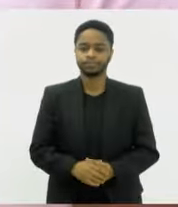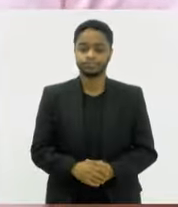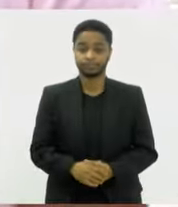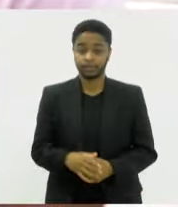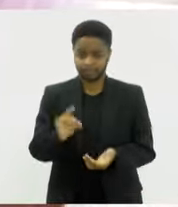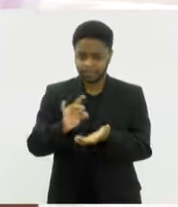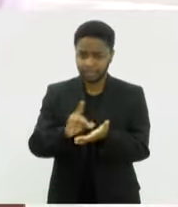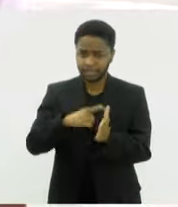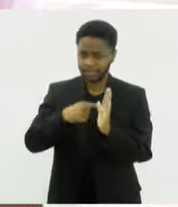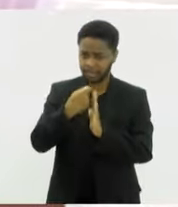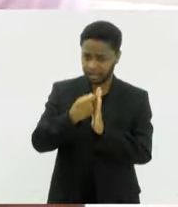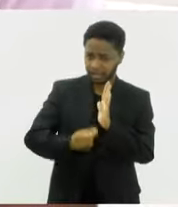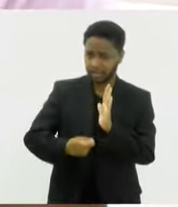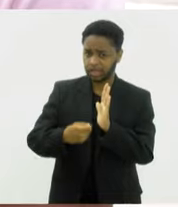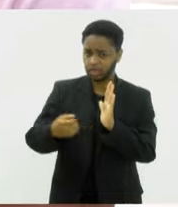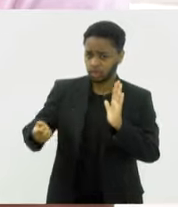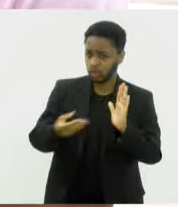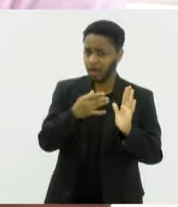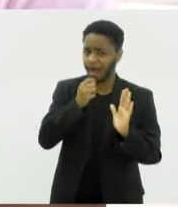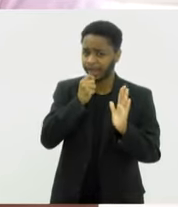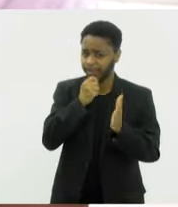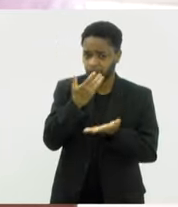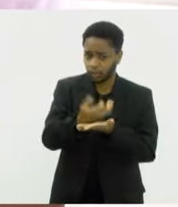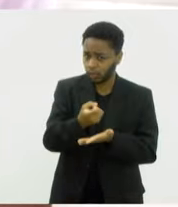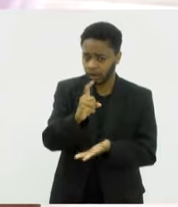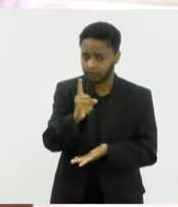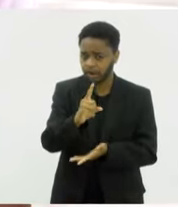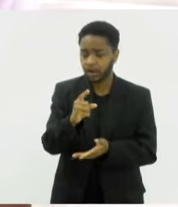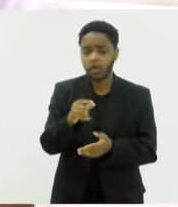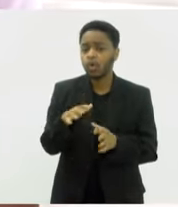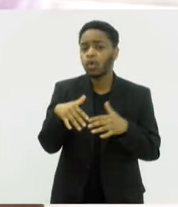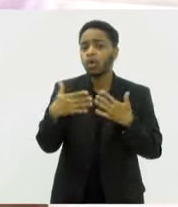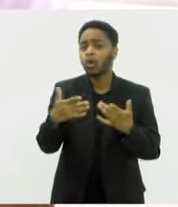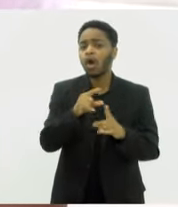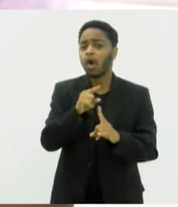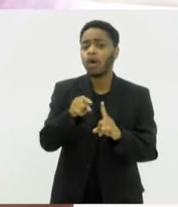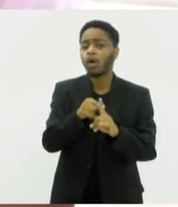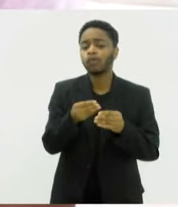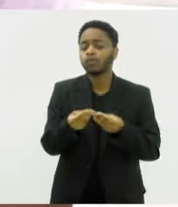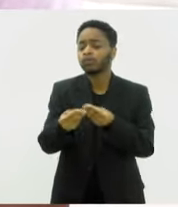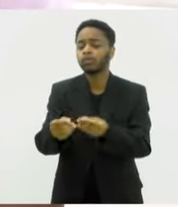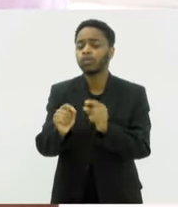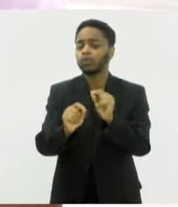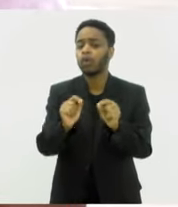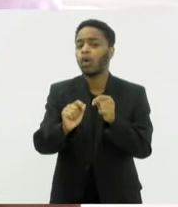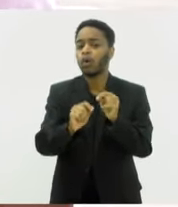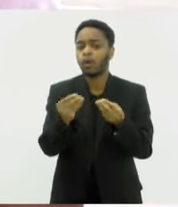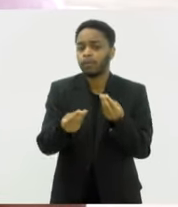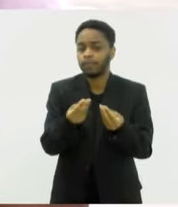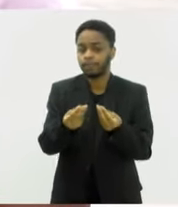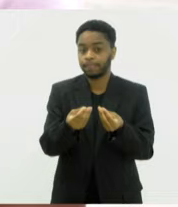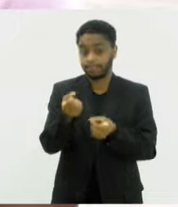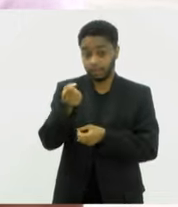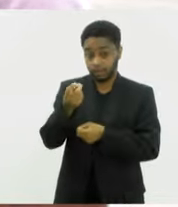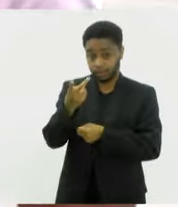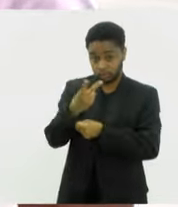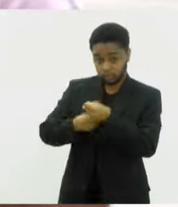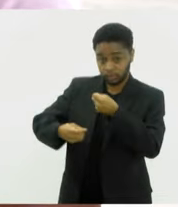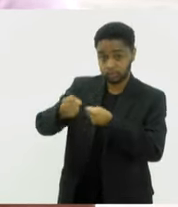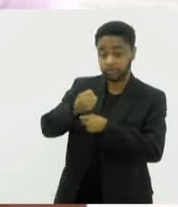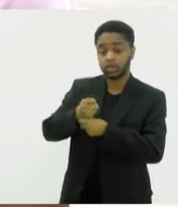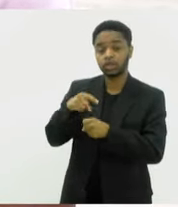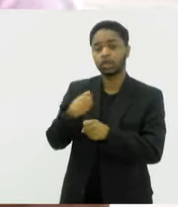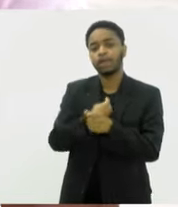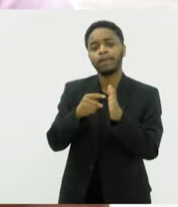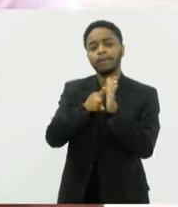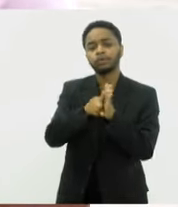composições inéditas ainda, que não foram gravadas? Qual será o destino dessas composições? Então, ano retrasado, fizemos umas pesquisas, né? Que ela deixou